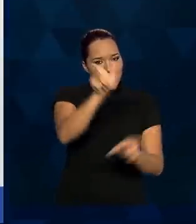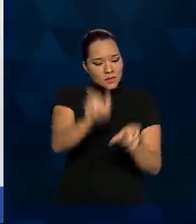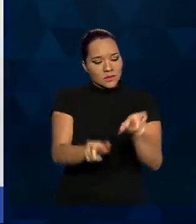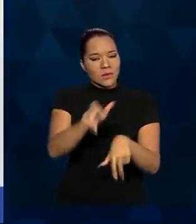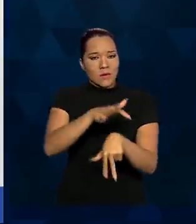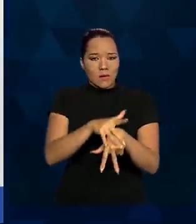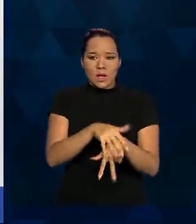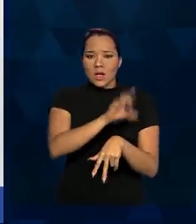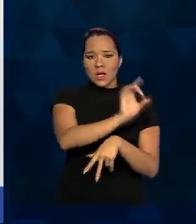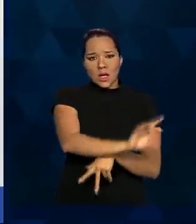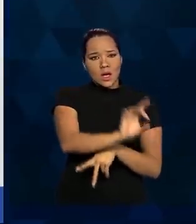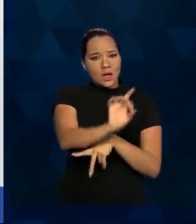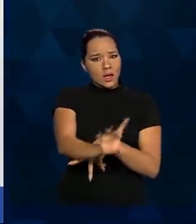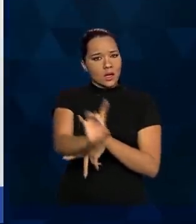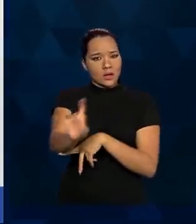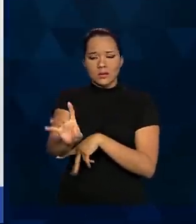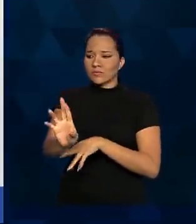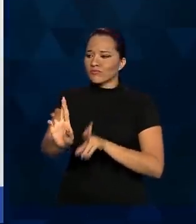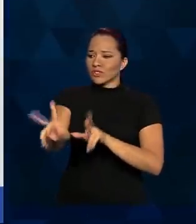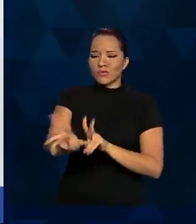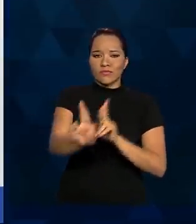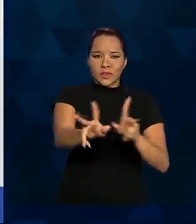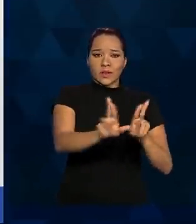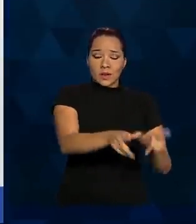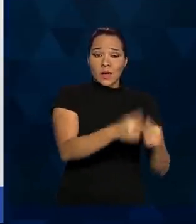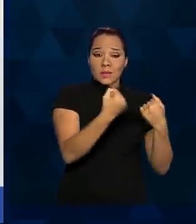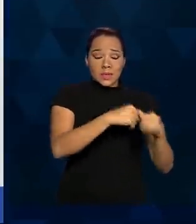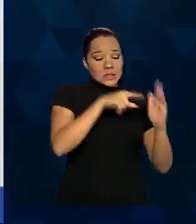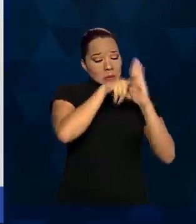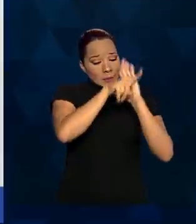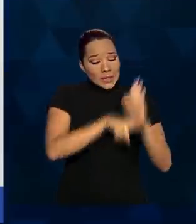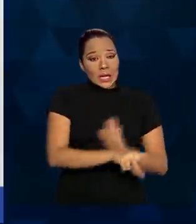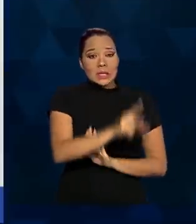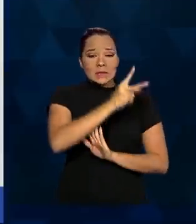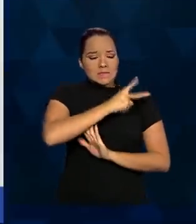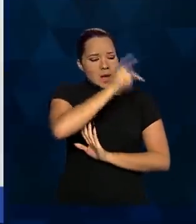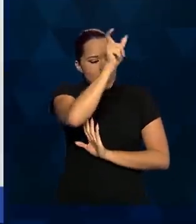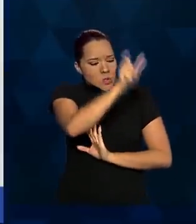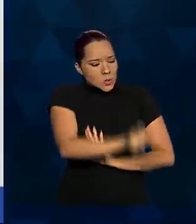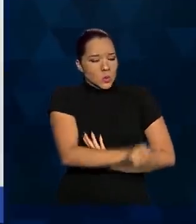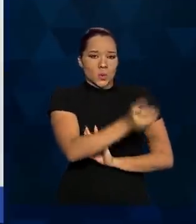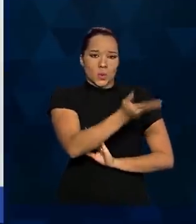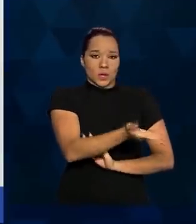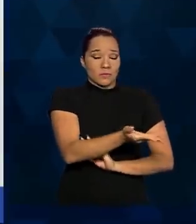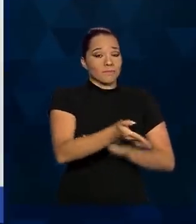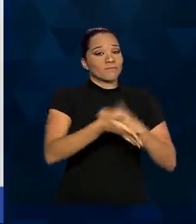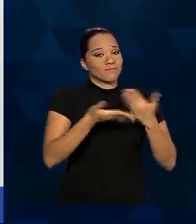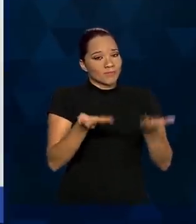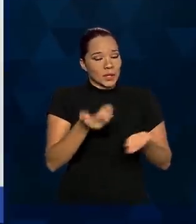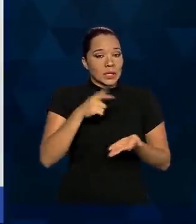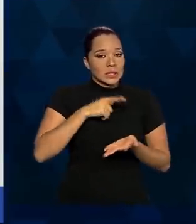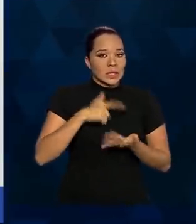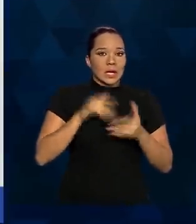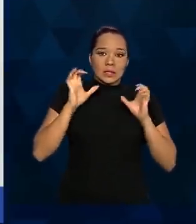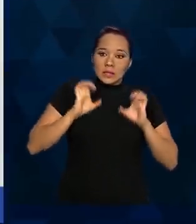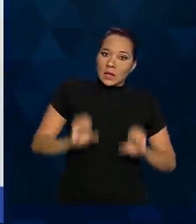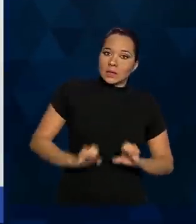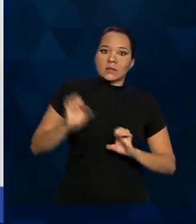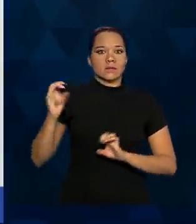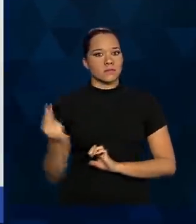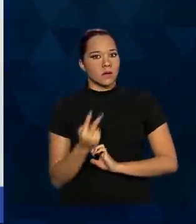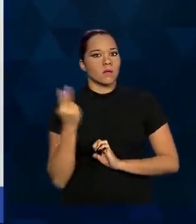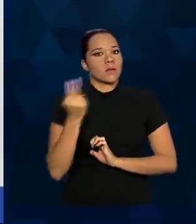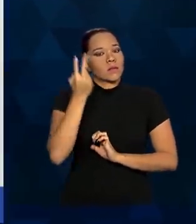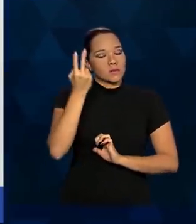caso é um caso diferente, precisa de uma análise específica. E tem, sim, os aspectos éticos e valorativos.